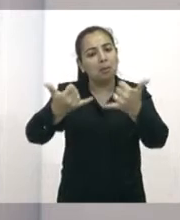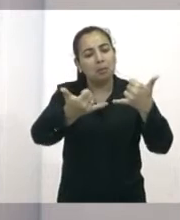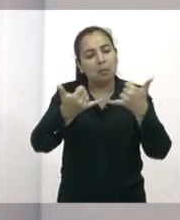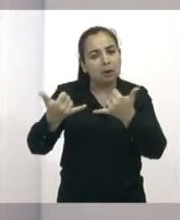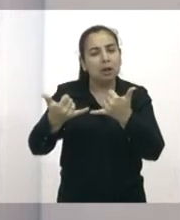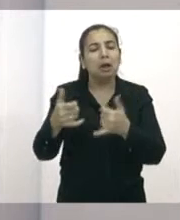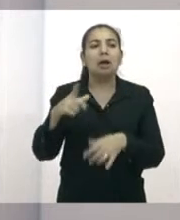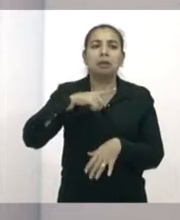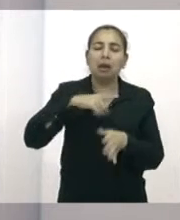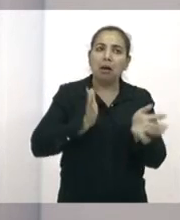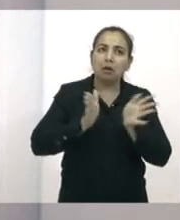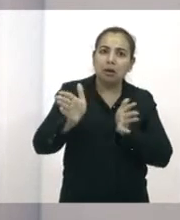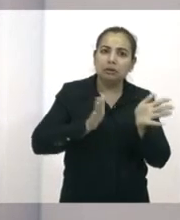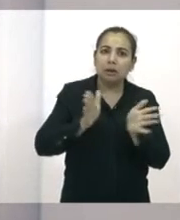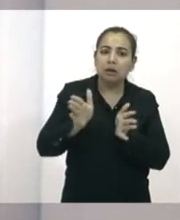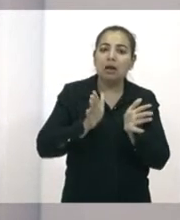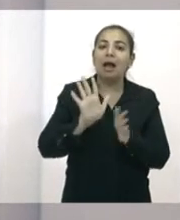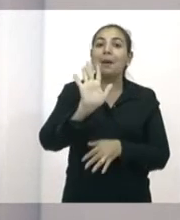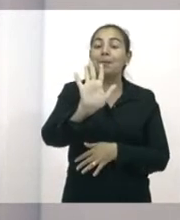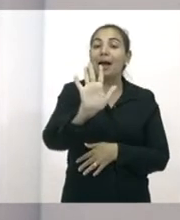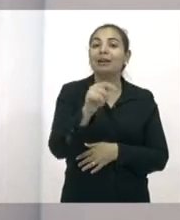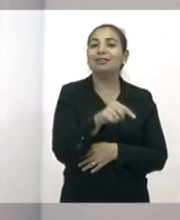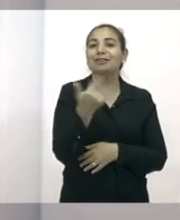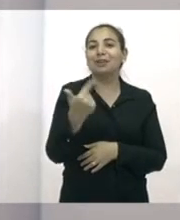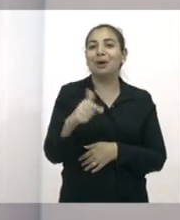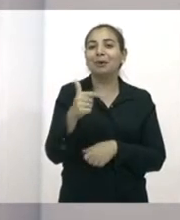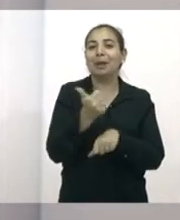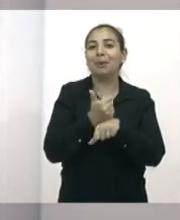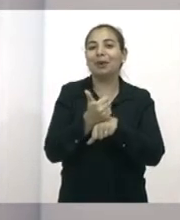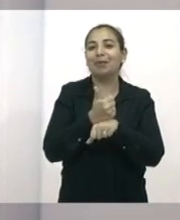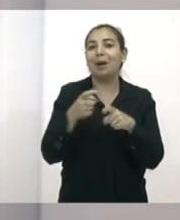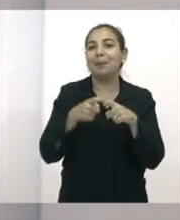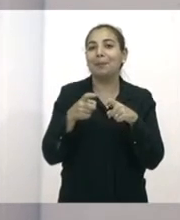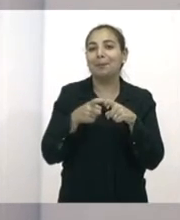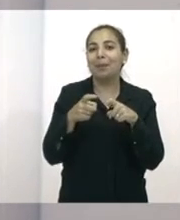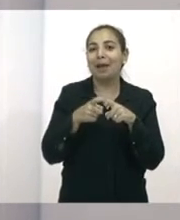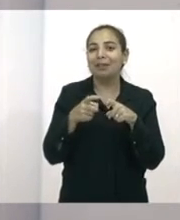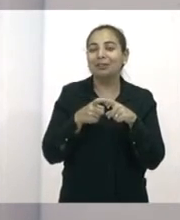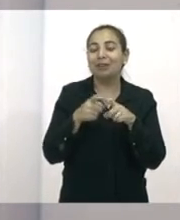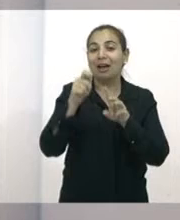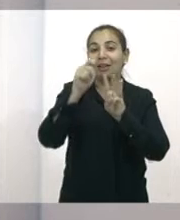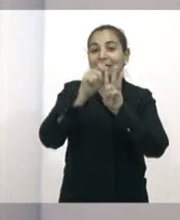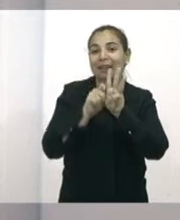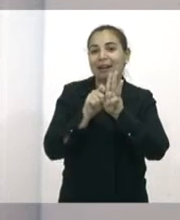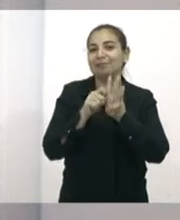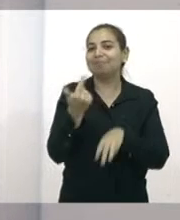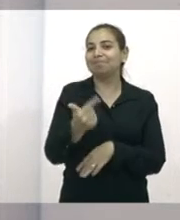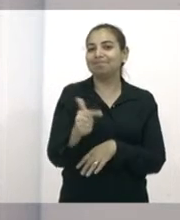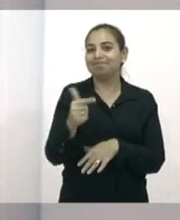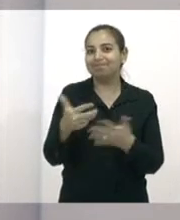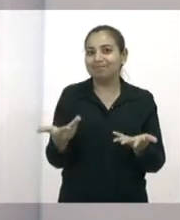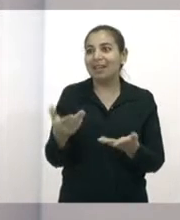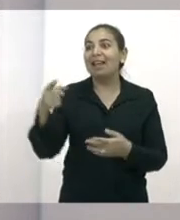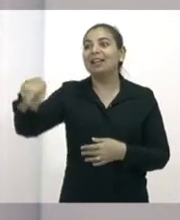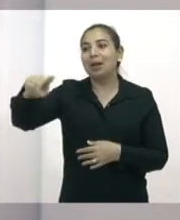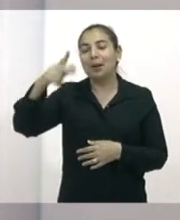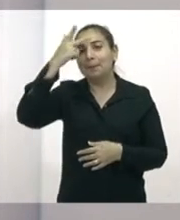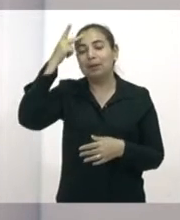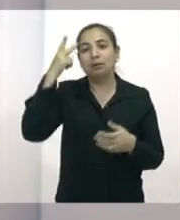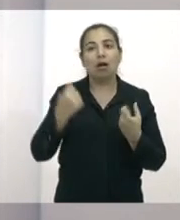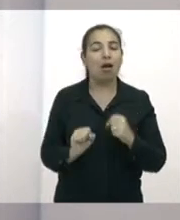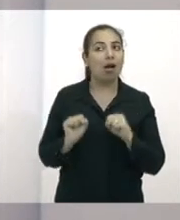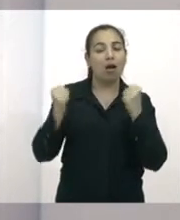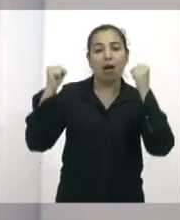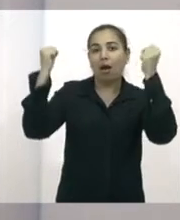deficiência, mas não tinha médico há mais de três meses. Então, a população muito revoltada, porque não encontrava no serviço o seu